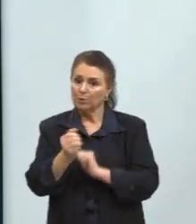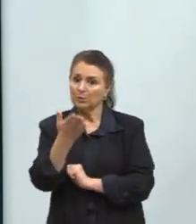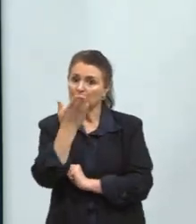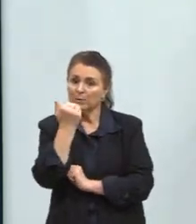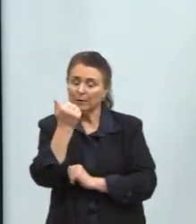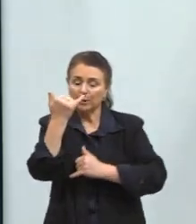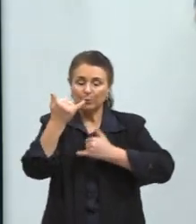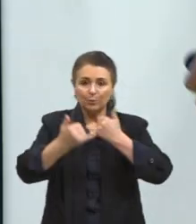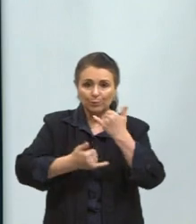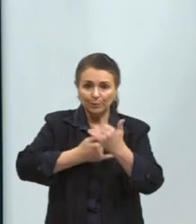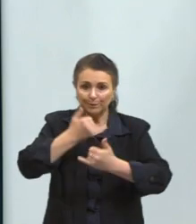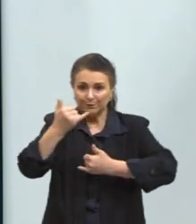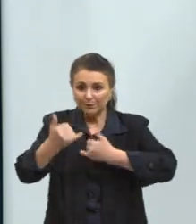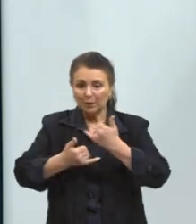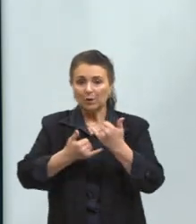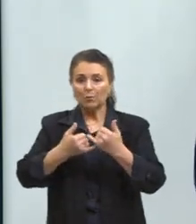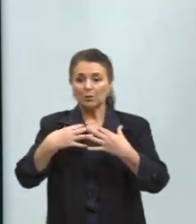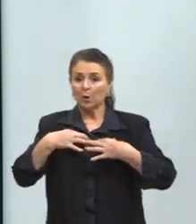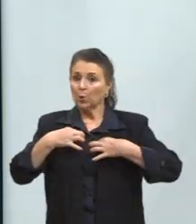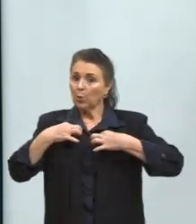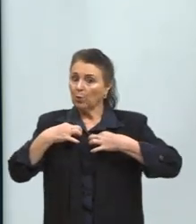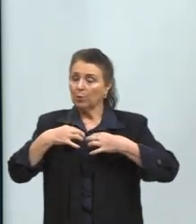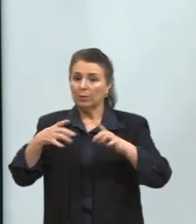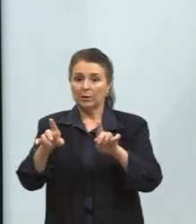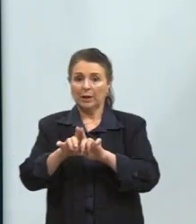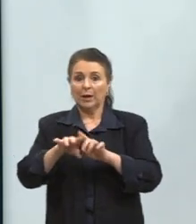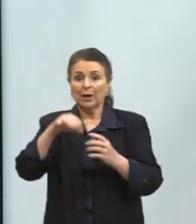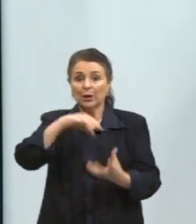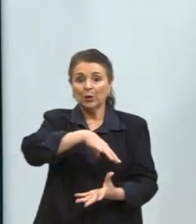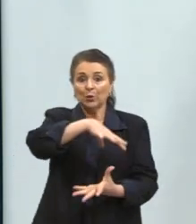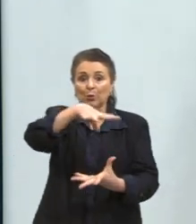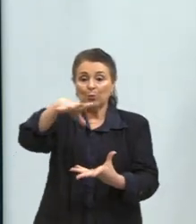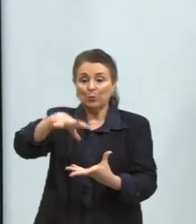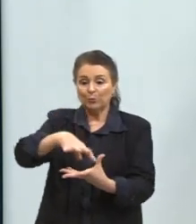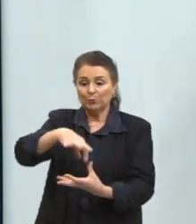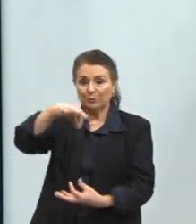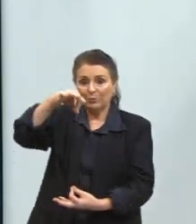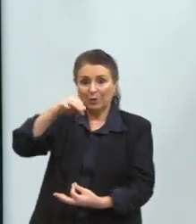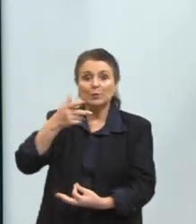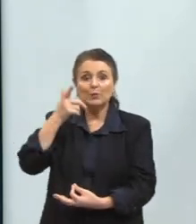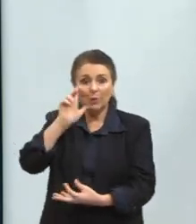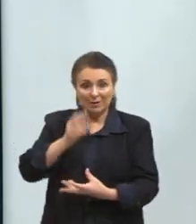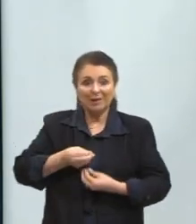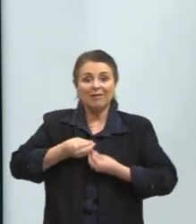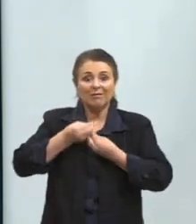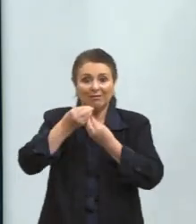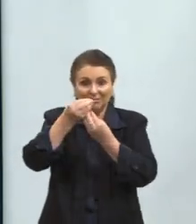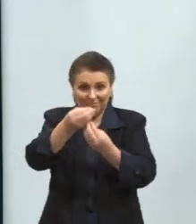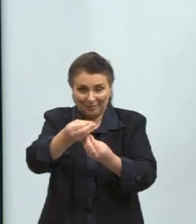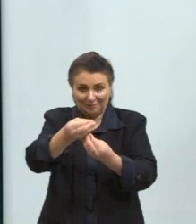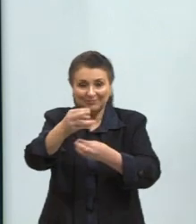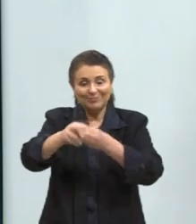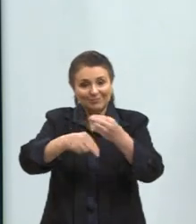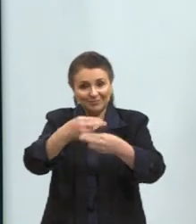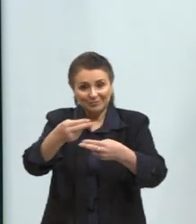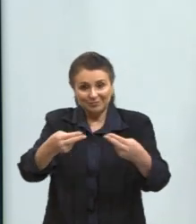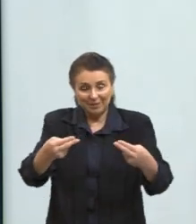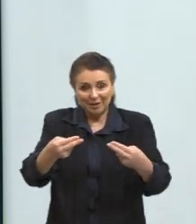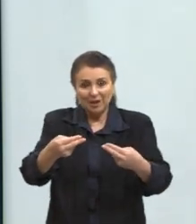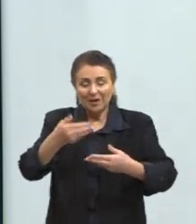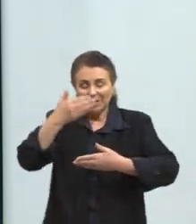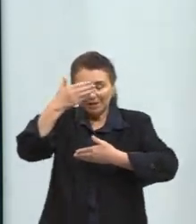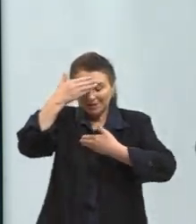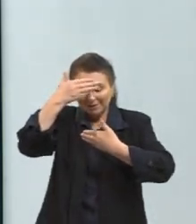brinquedos, roupas preferidas. No mundo espiritual, eles conseguem levar. Então, por isso que eles oferecem. E eles celebram,